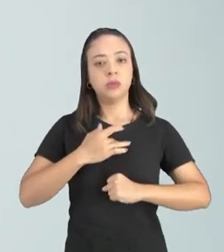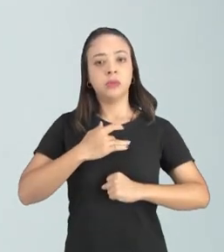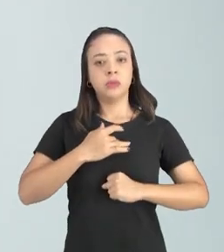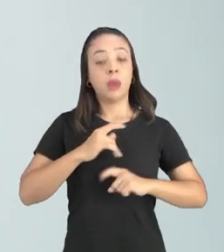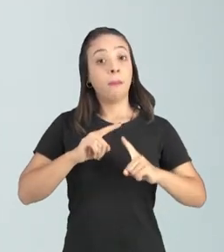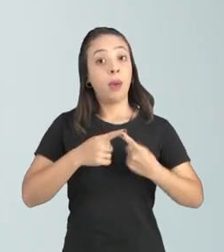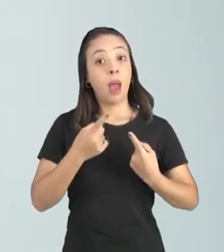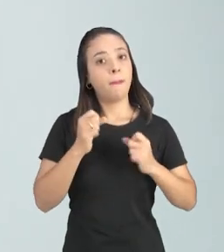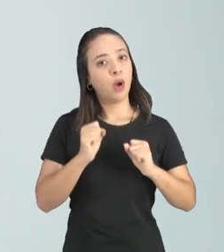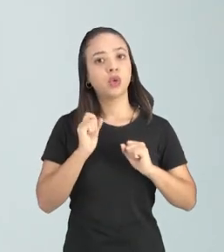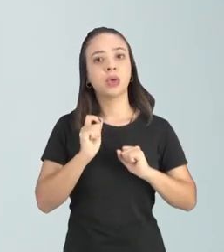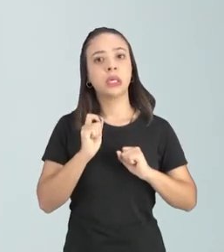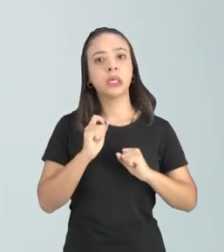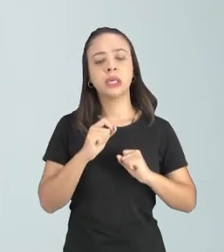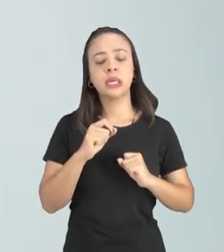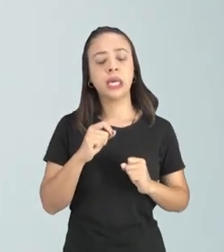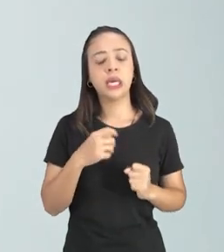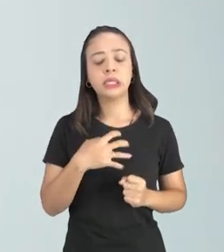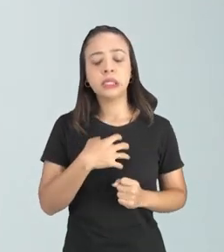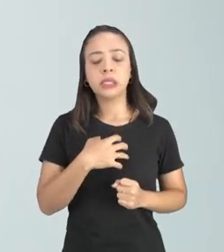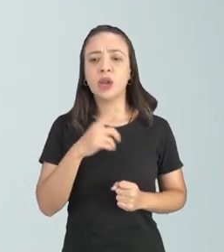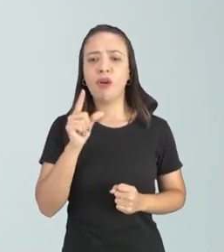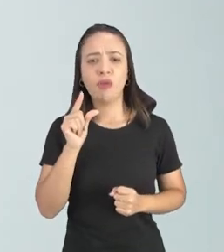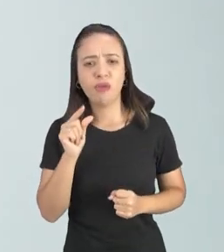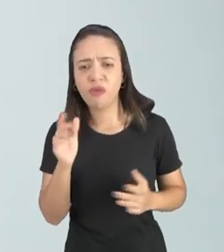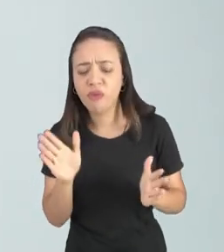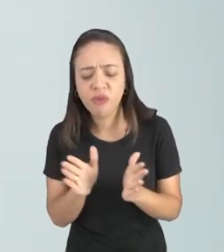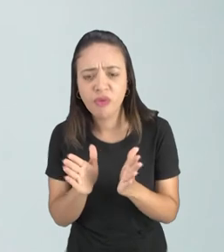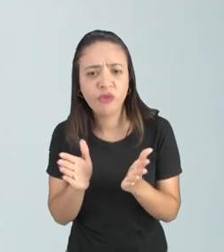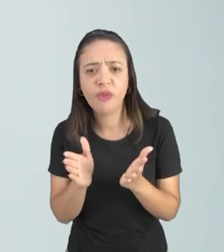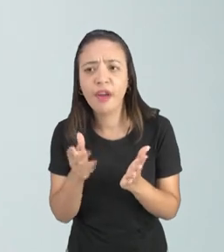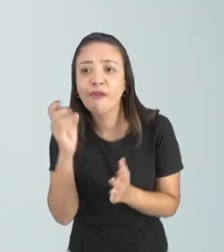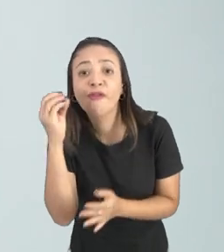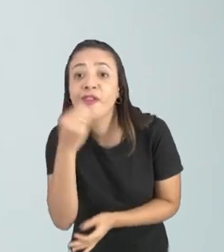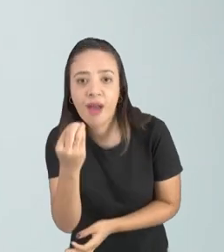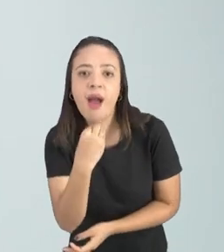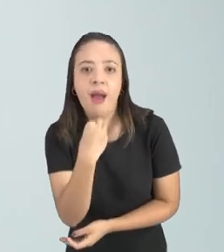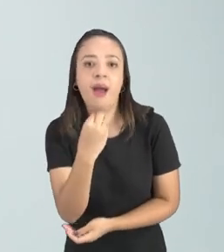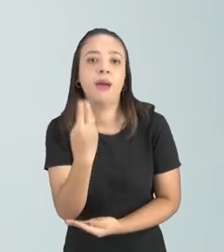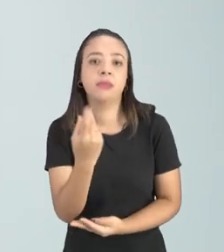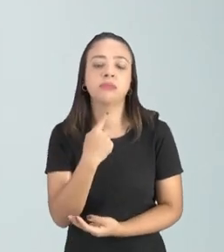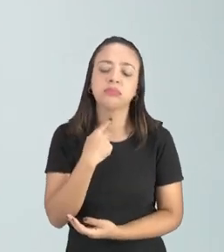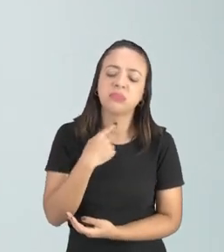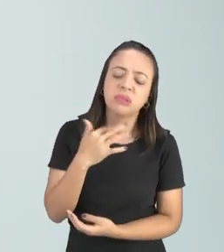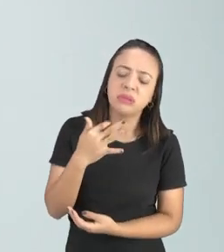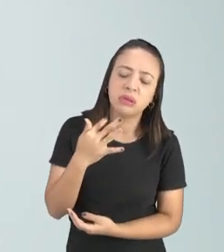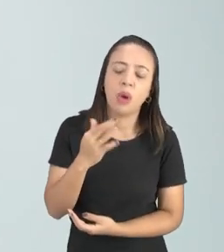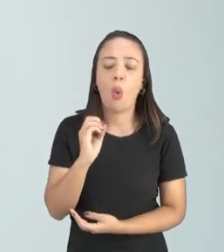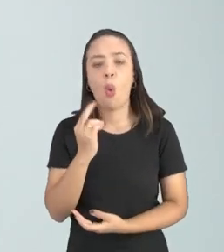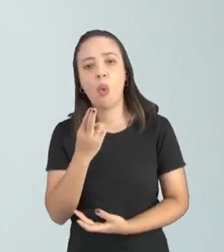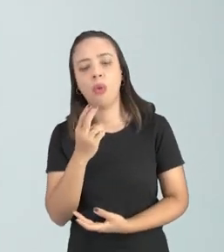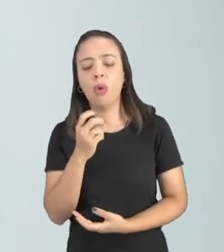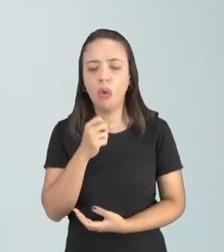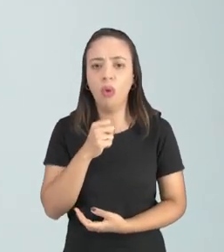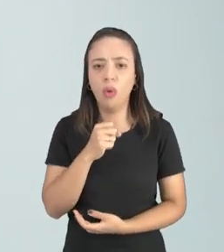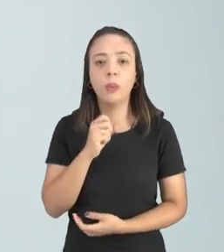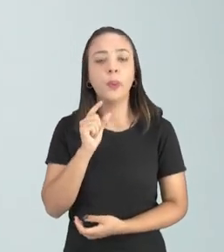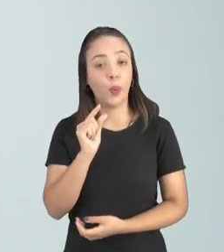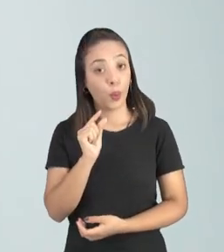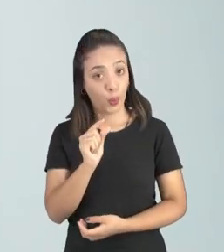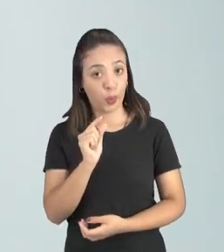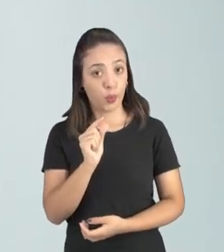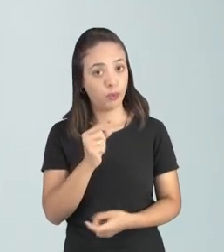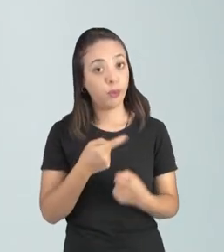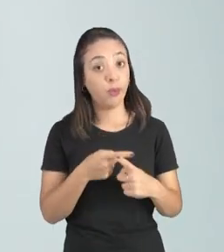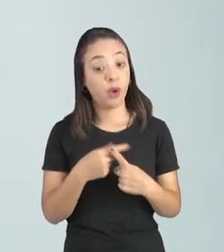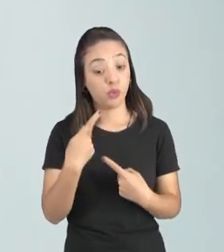sintoma pode ser que apresente uma tosse uma irritação ali na garganta mas somente isso você não vai ter contato porque o seu